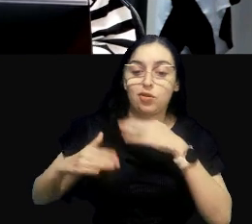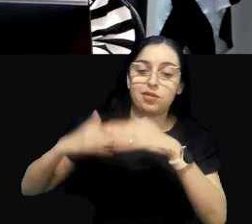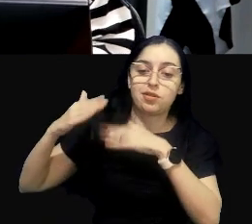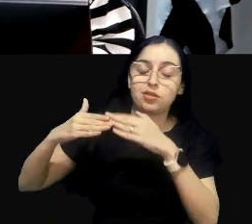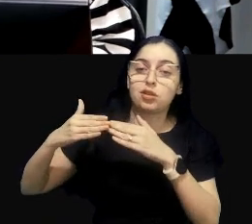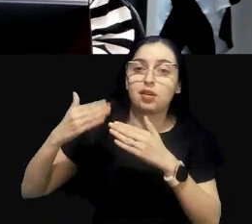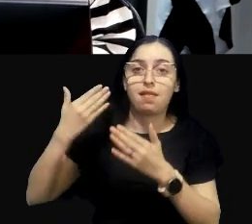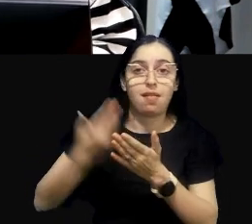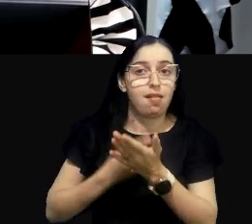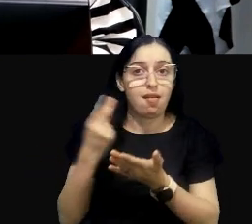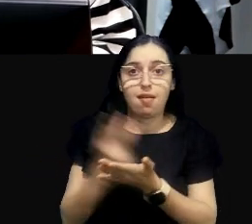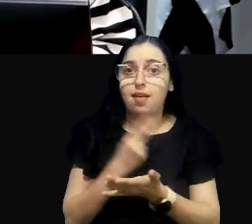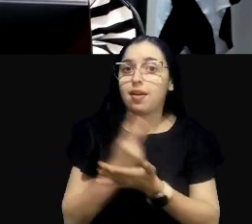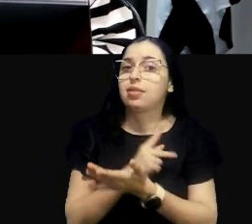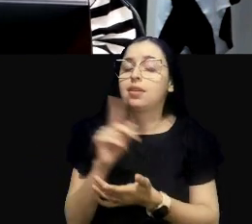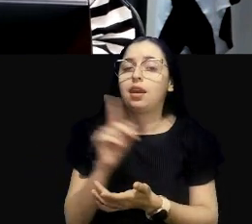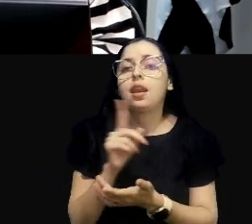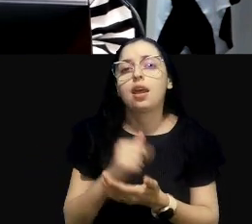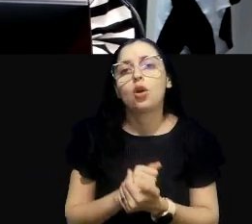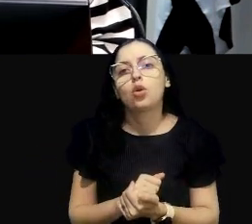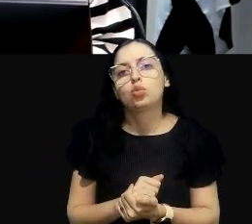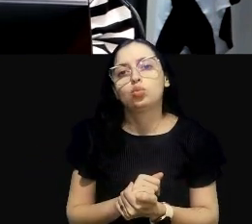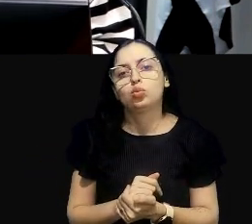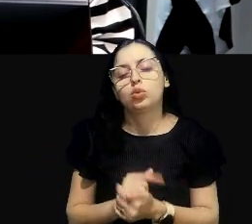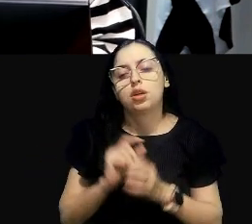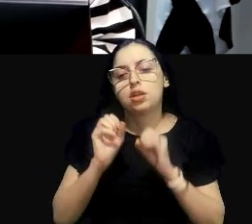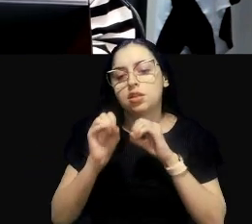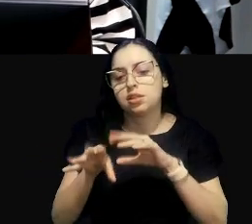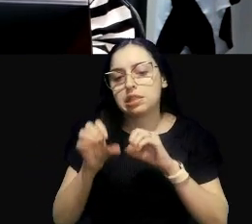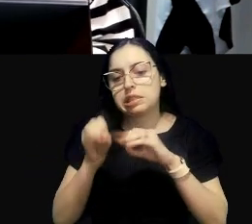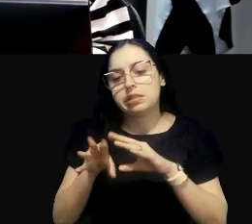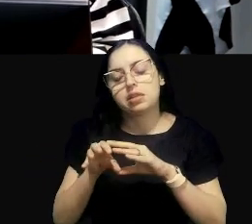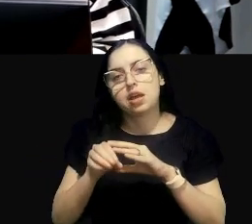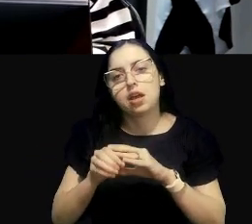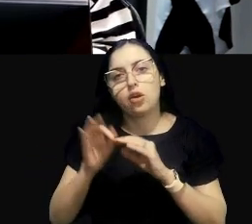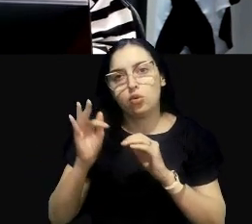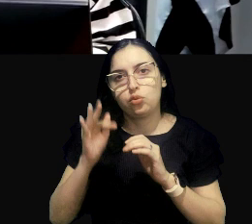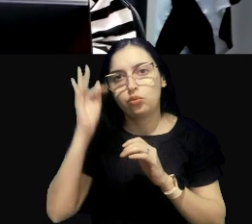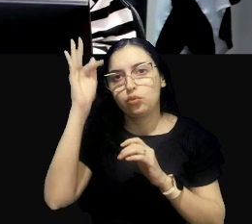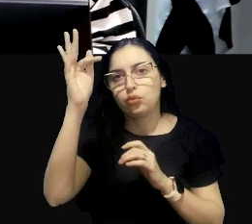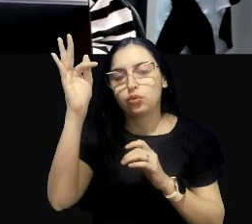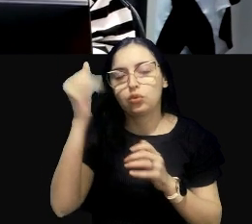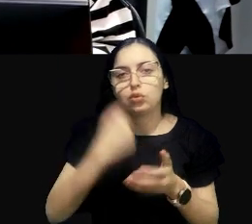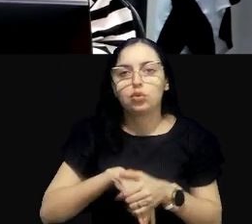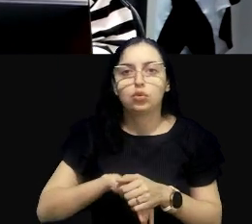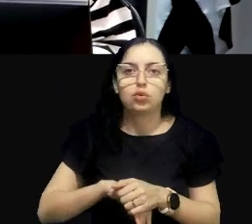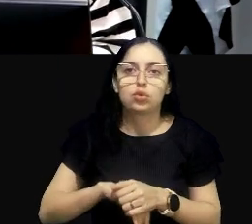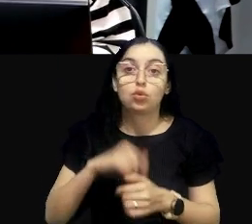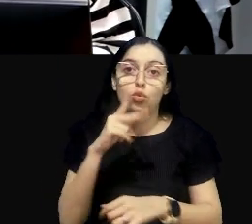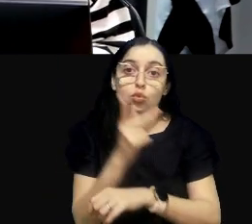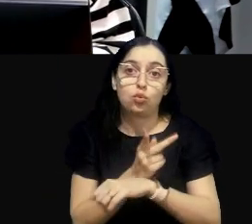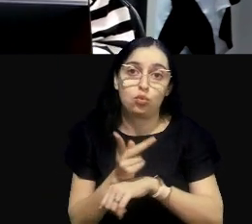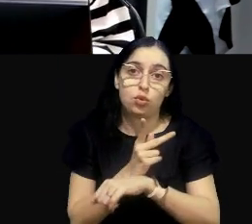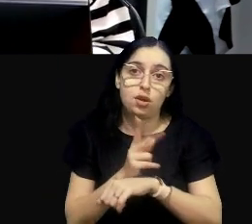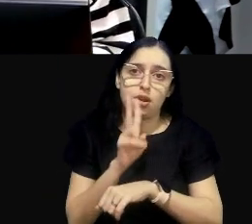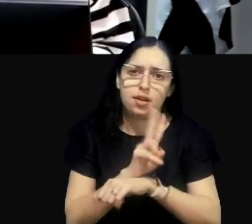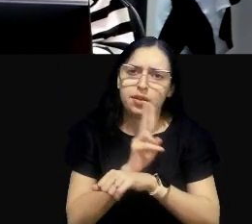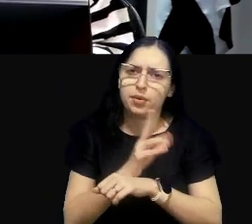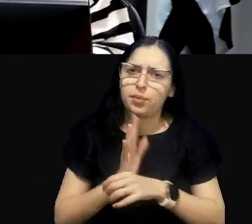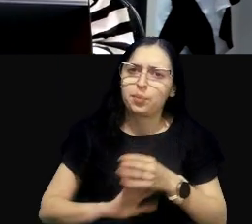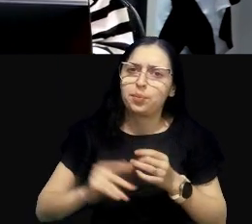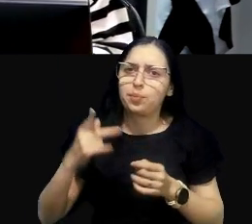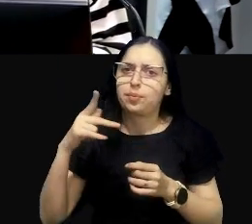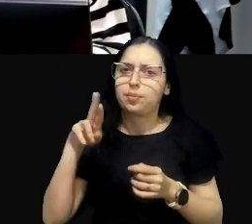está errada. E passar isso para os futuros peritos é muito importante.